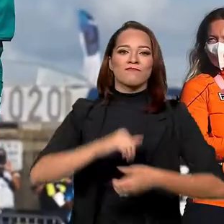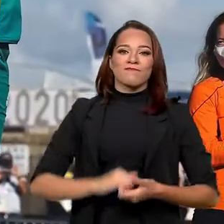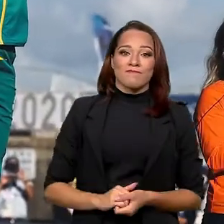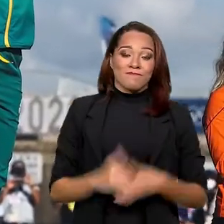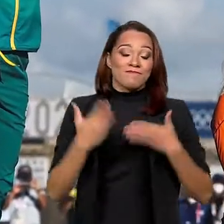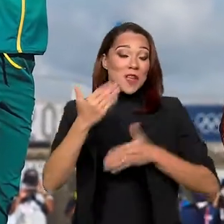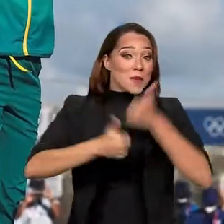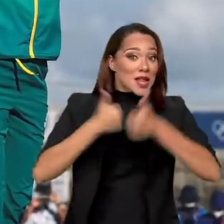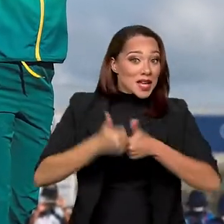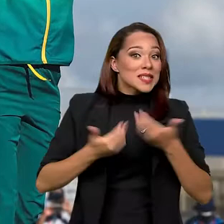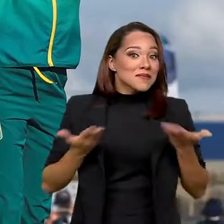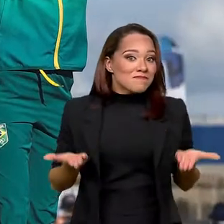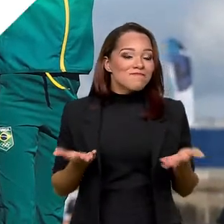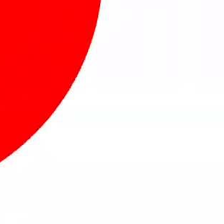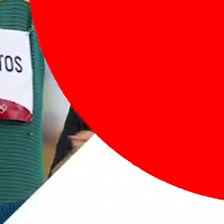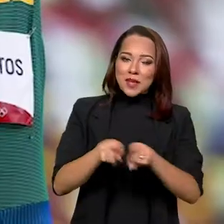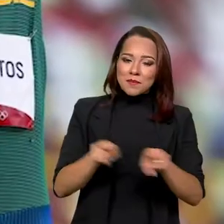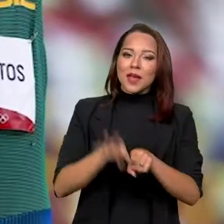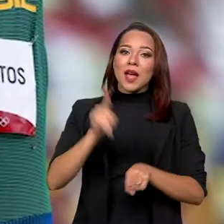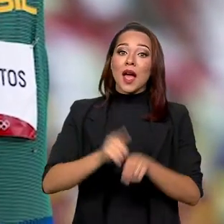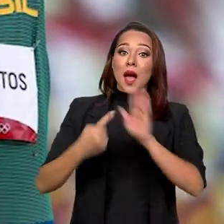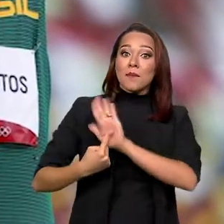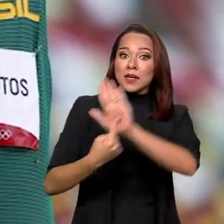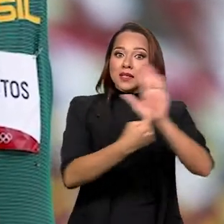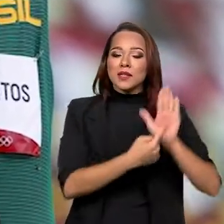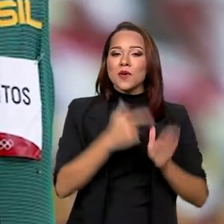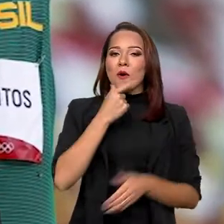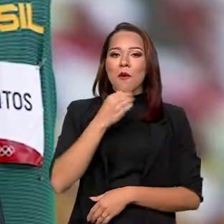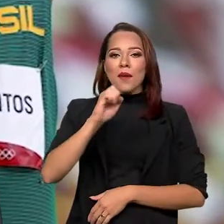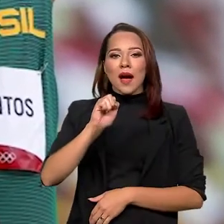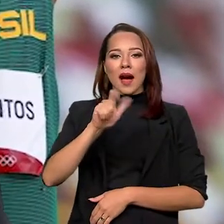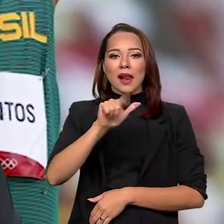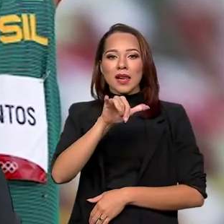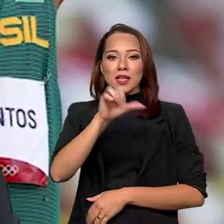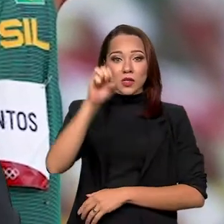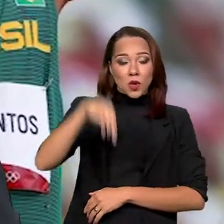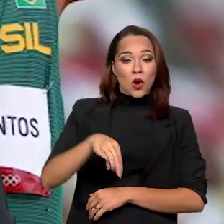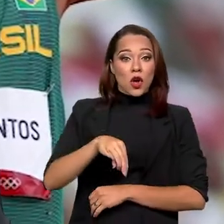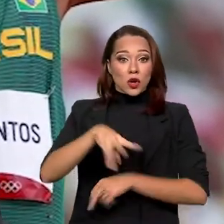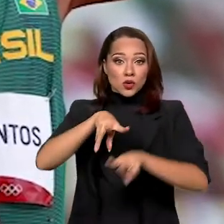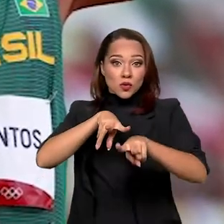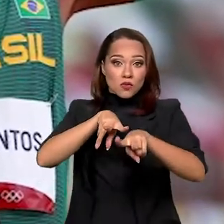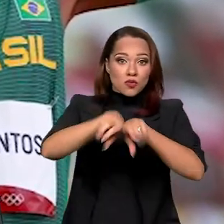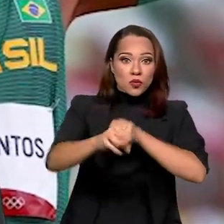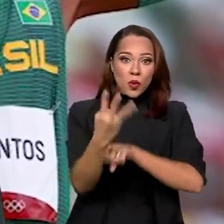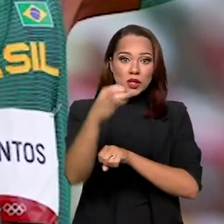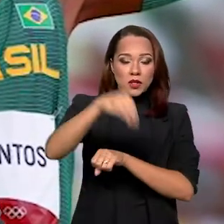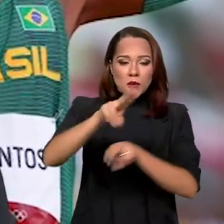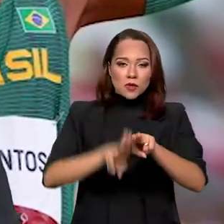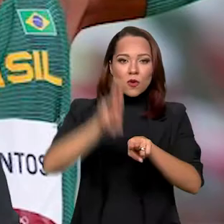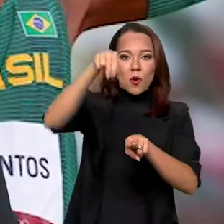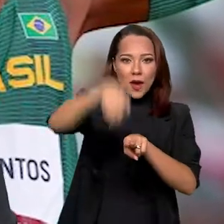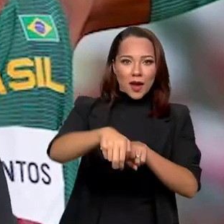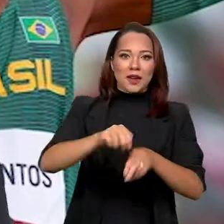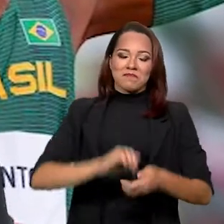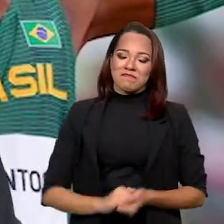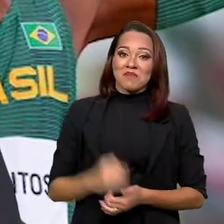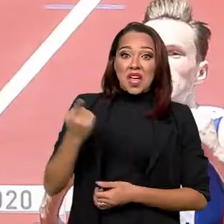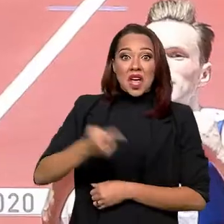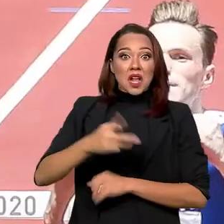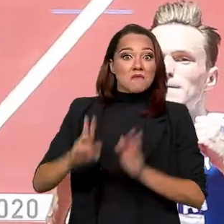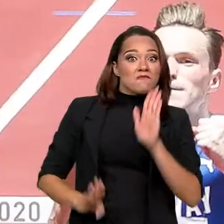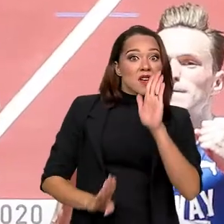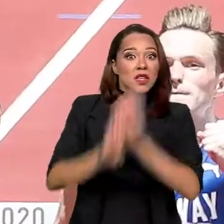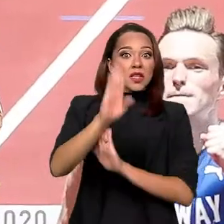alto do pódio. Que beleza, hein? Beleza também foi a apresentação do Alisson dos Santos nos 400 metros com barreira.